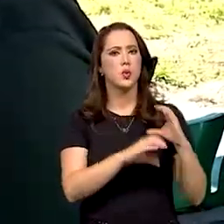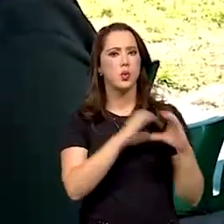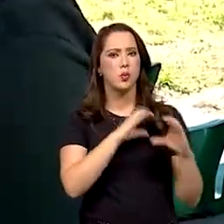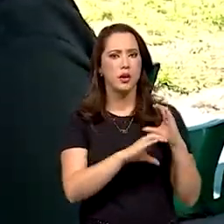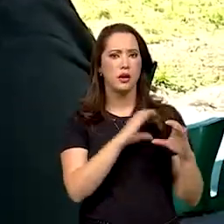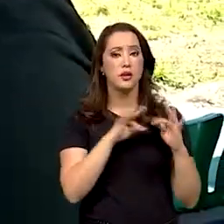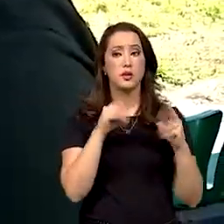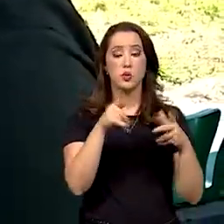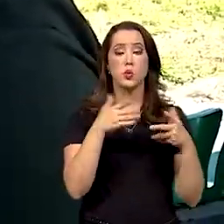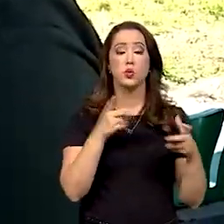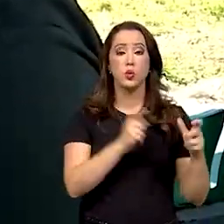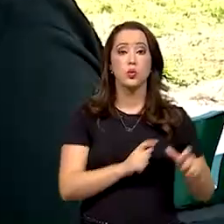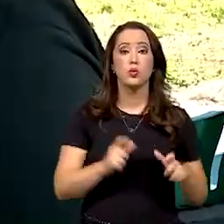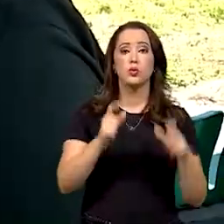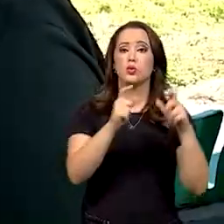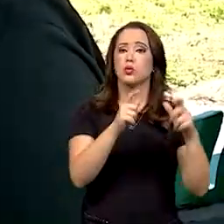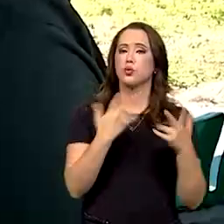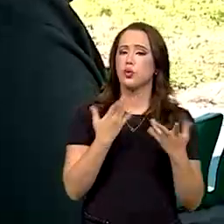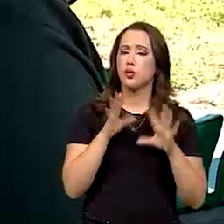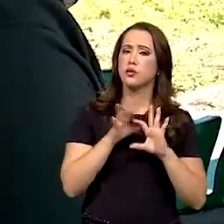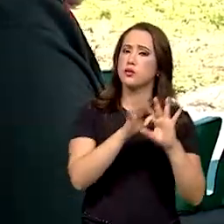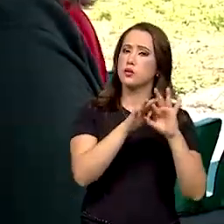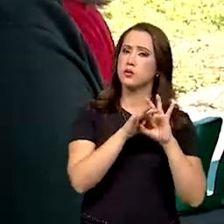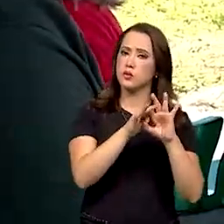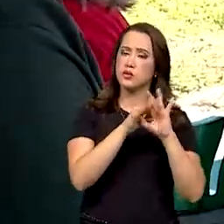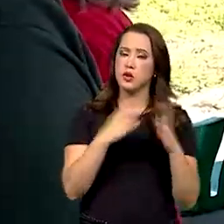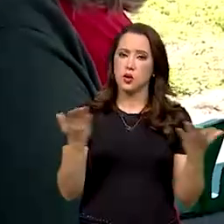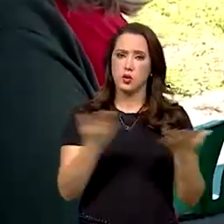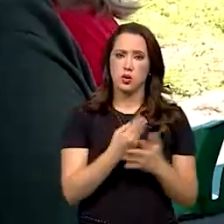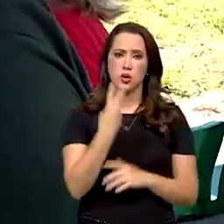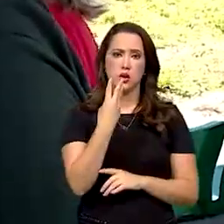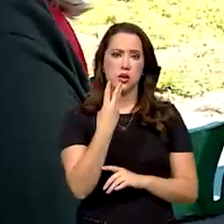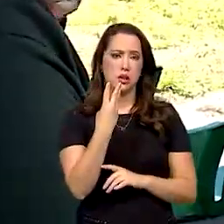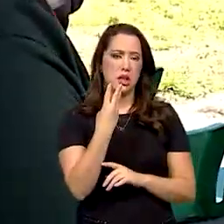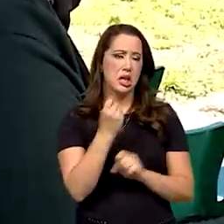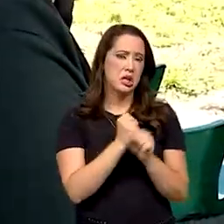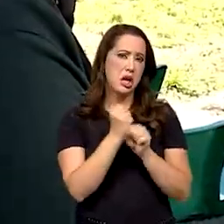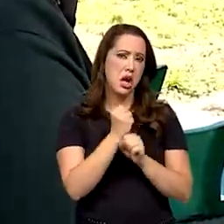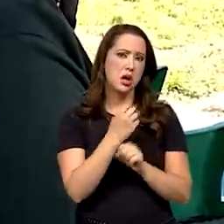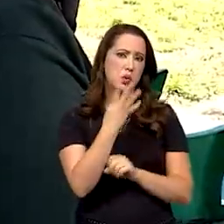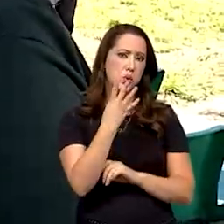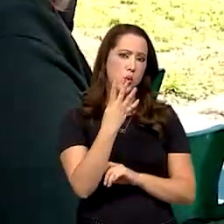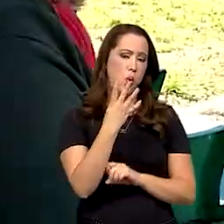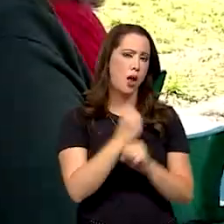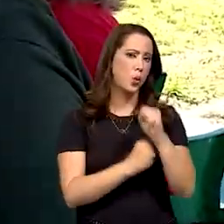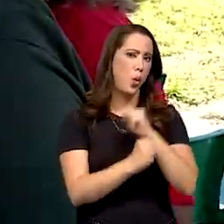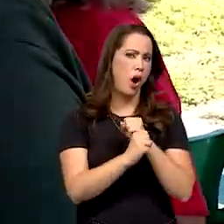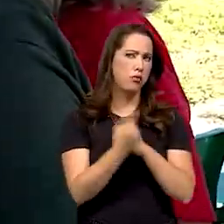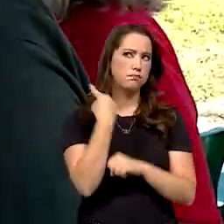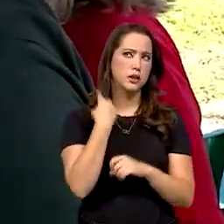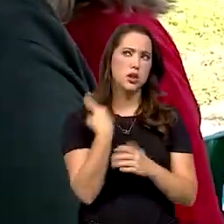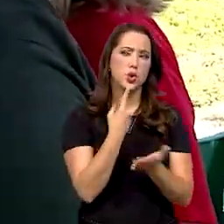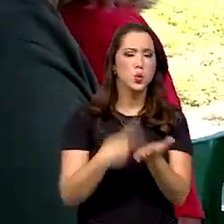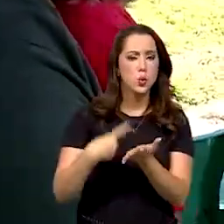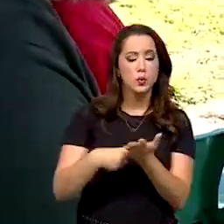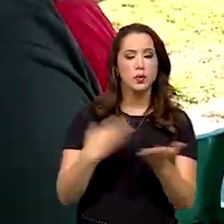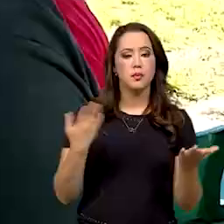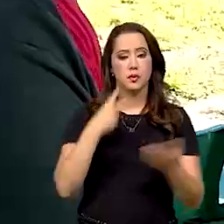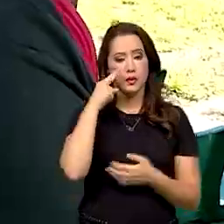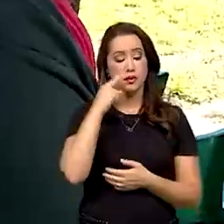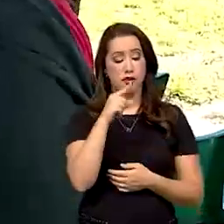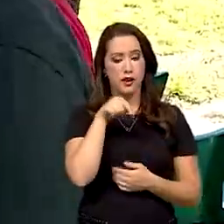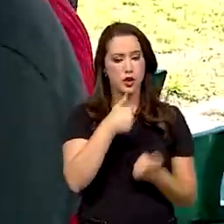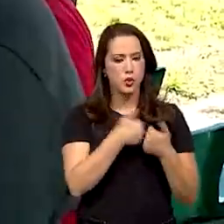pública a partir dessa grande parceria que fechamos há 3, 4 anos. Você estar aqui em Parintins é sentir de